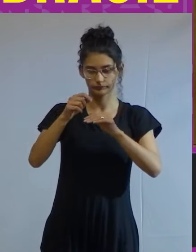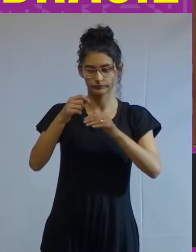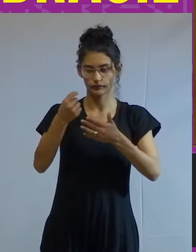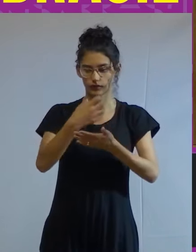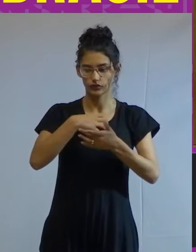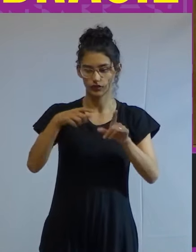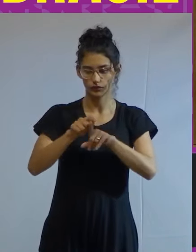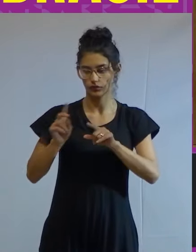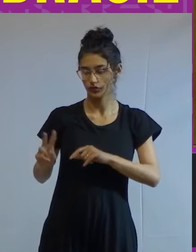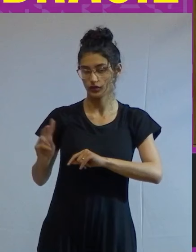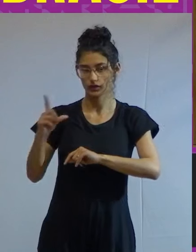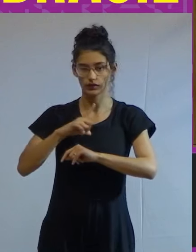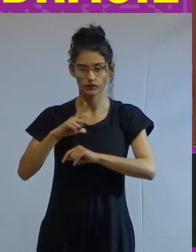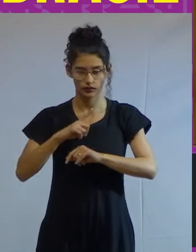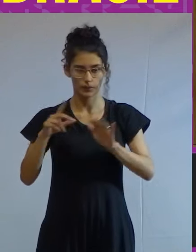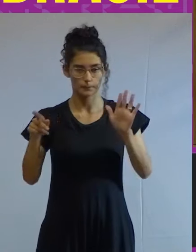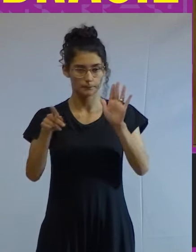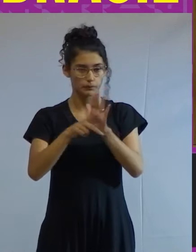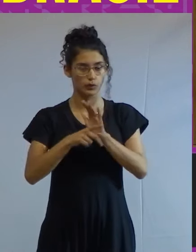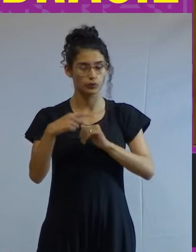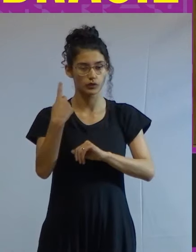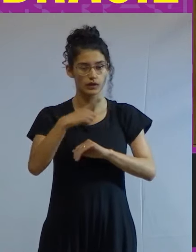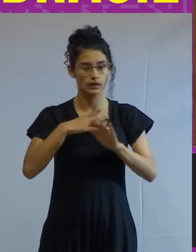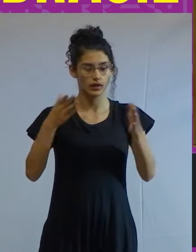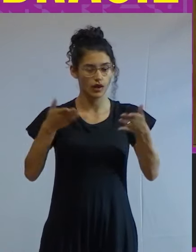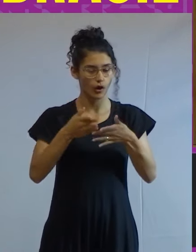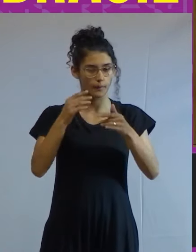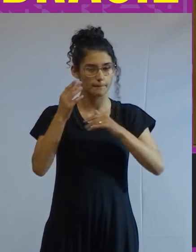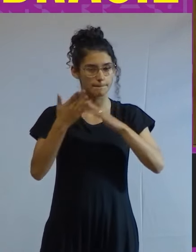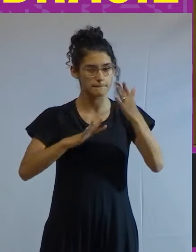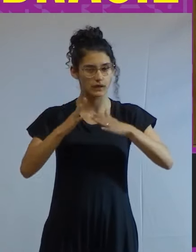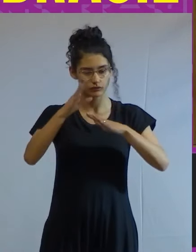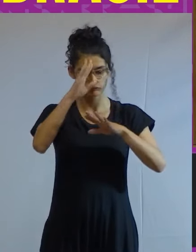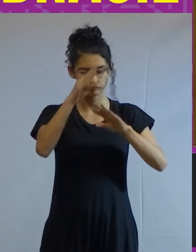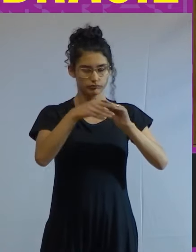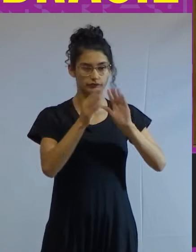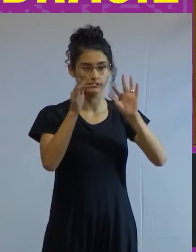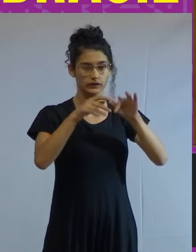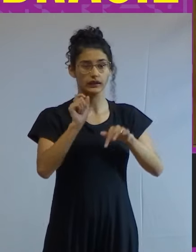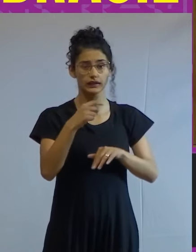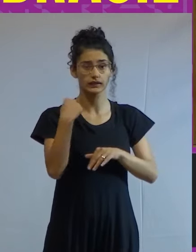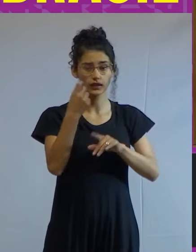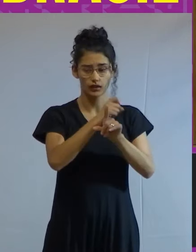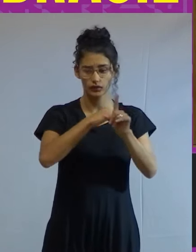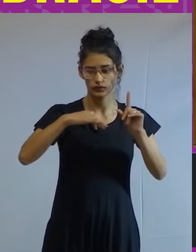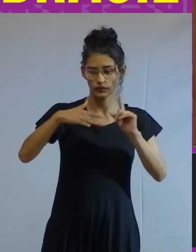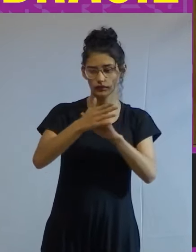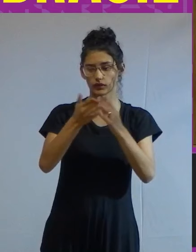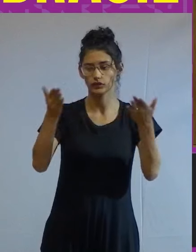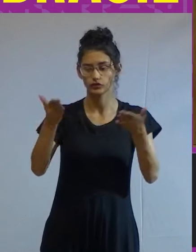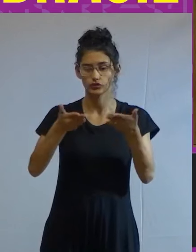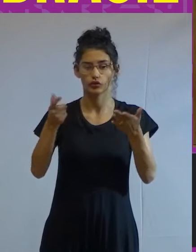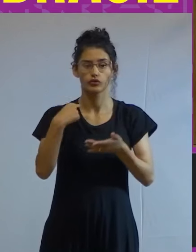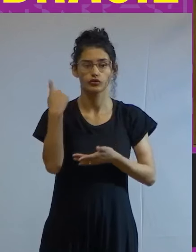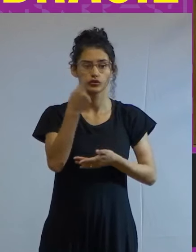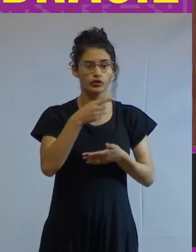movimento de valorização do valor teremos necessariamente de concluir que nas sociedades onde ele vigora